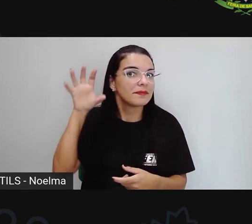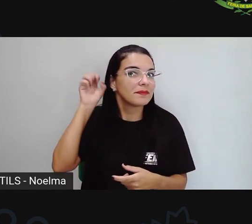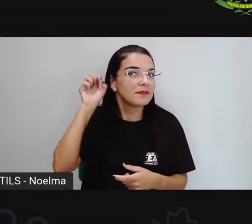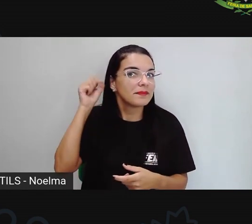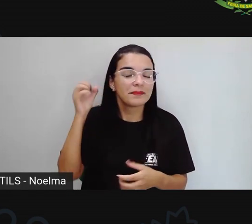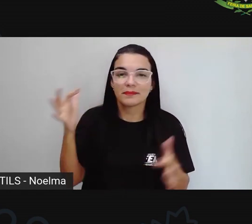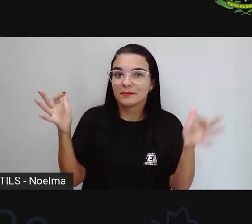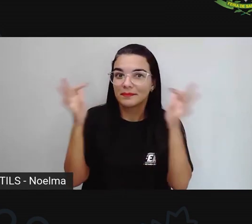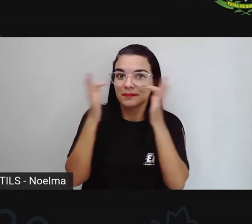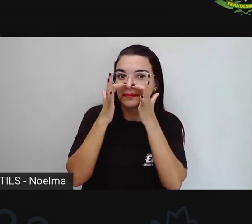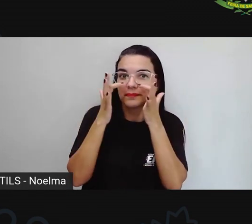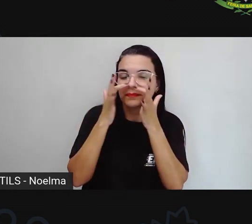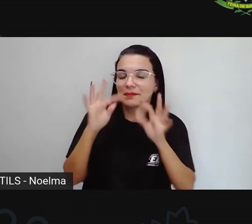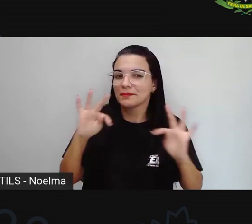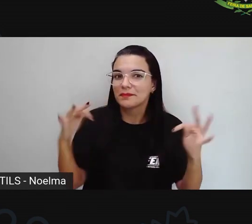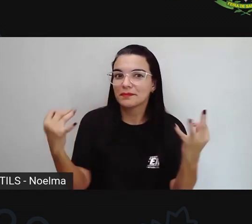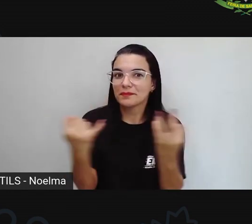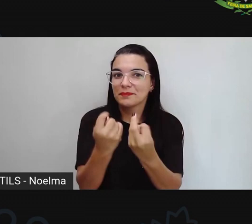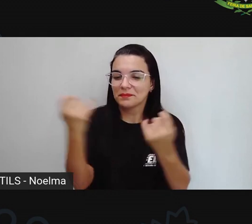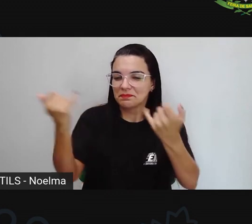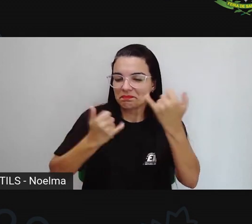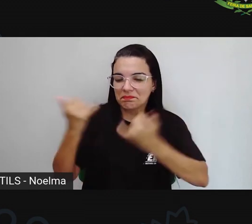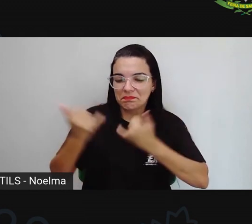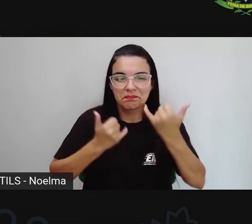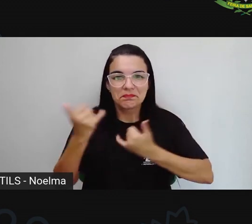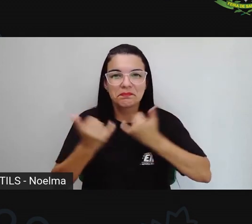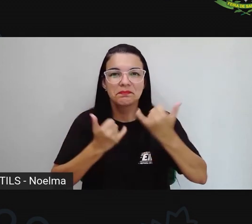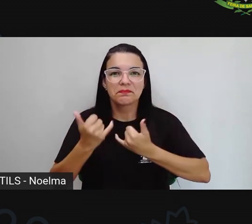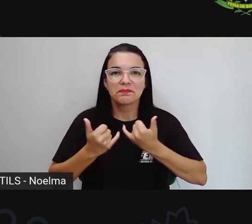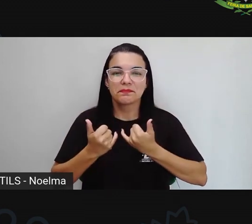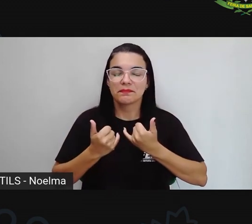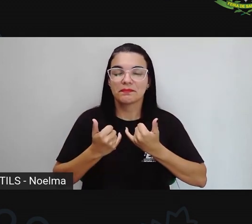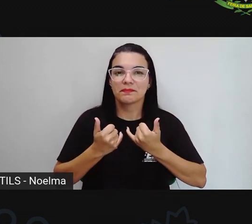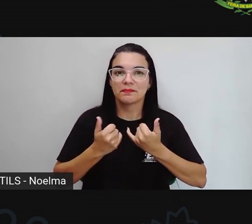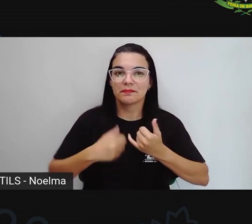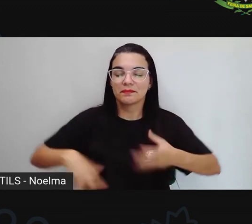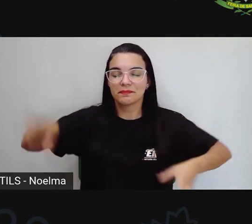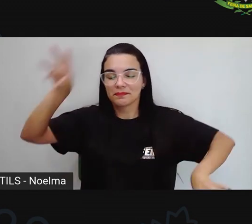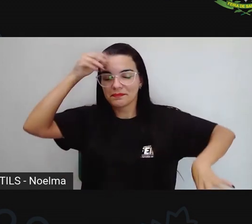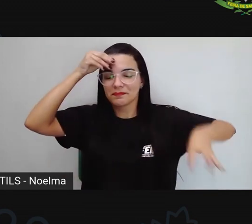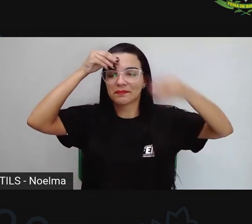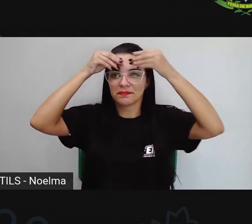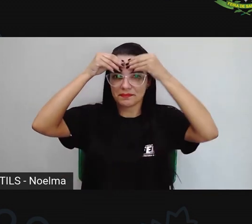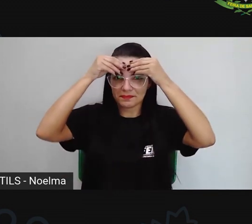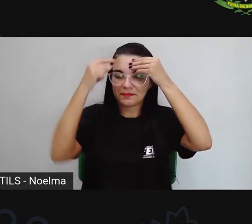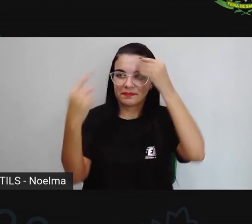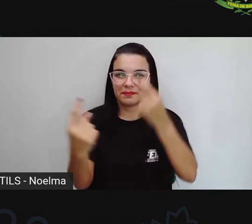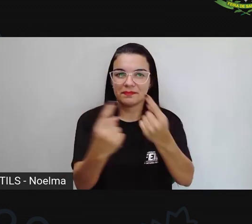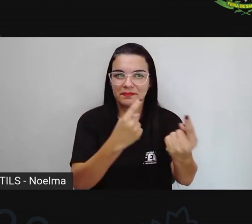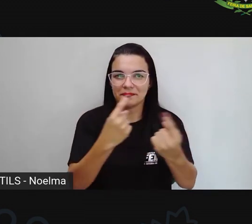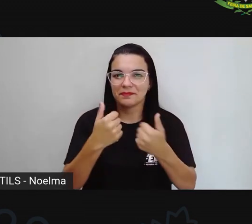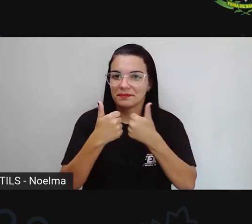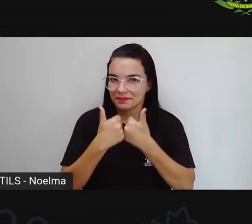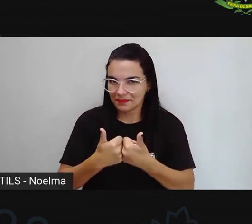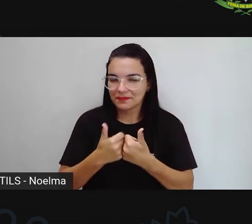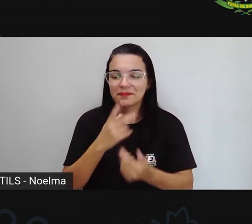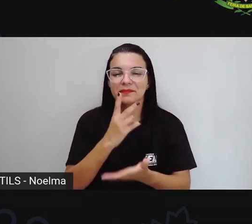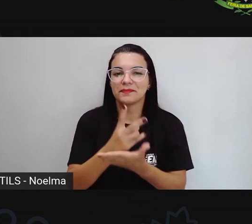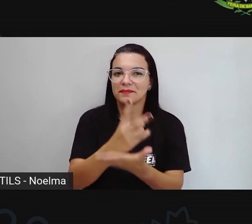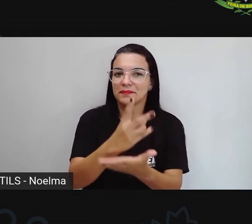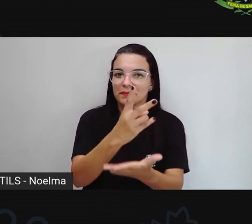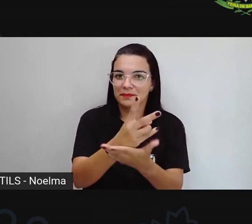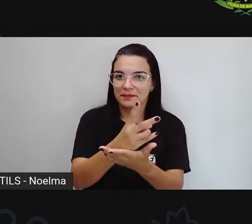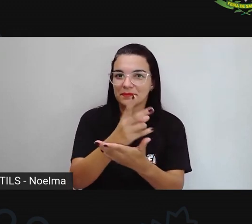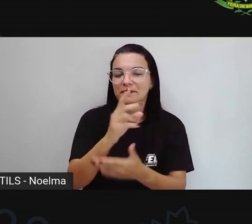não é? Para que todas as informações aí não passem despercebidas e vocês consigam dar continuidade